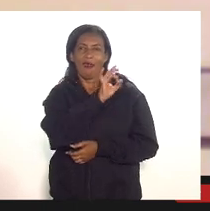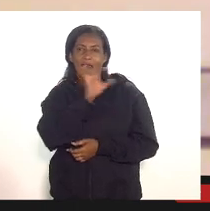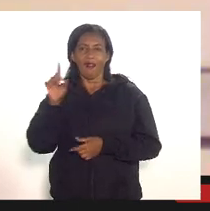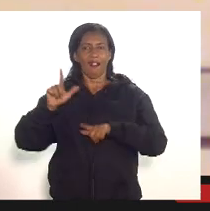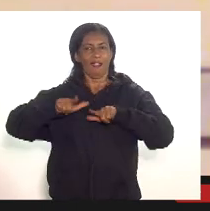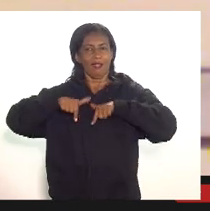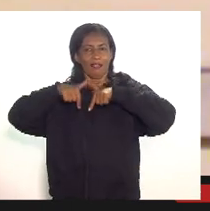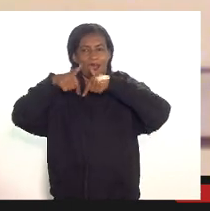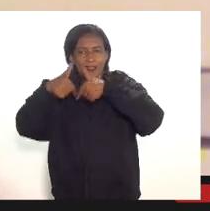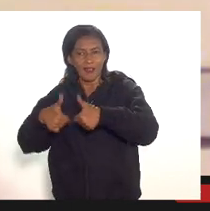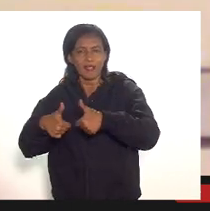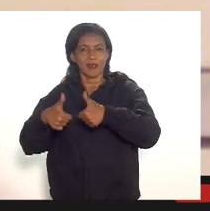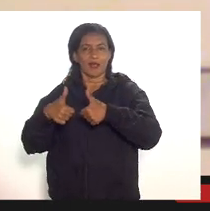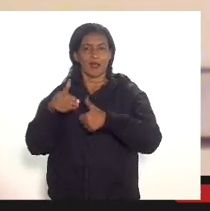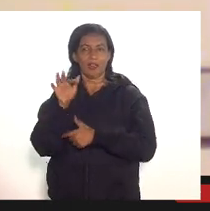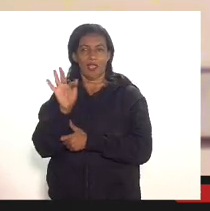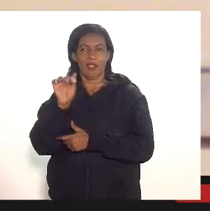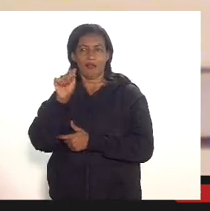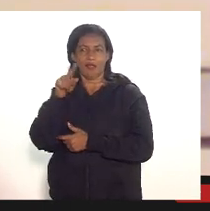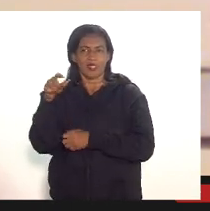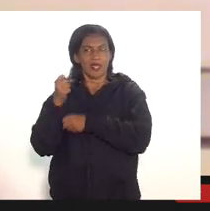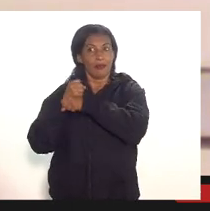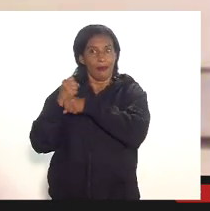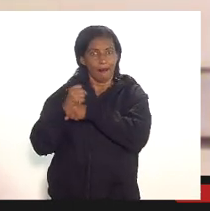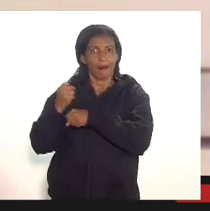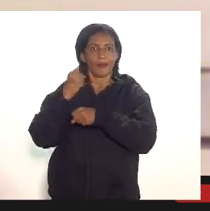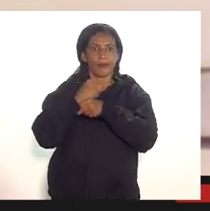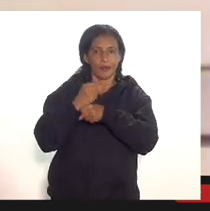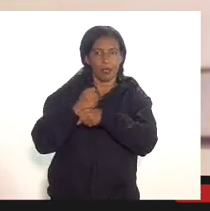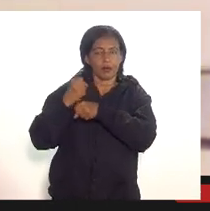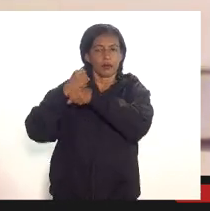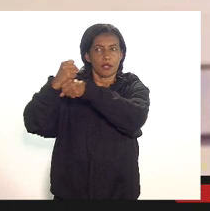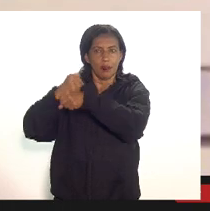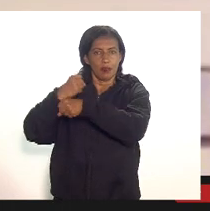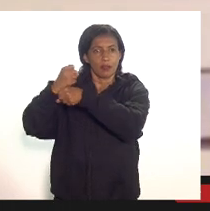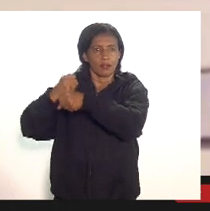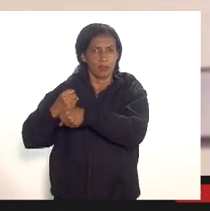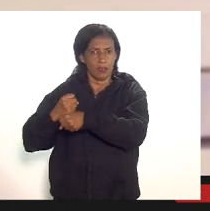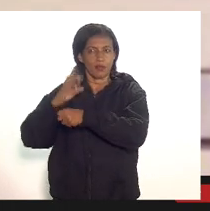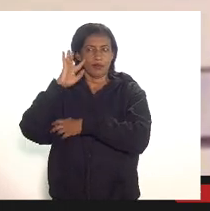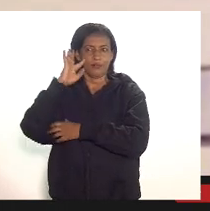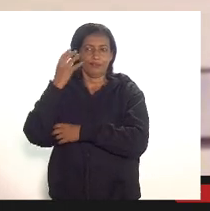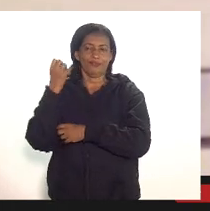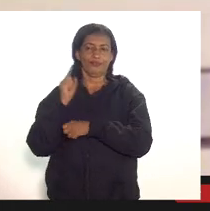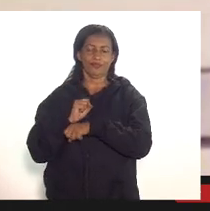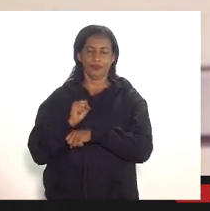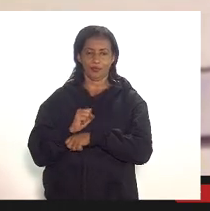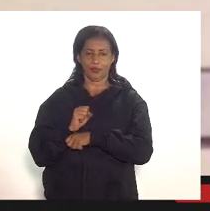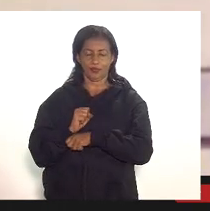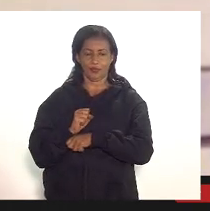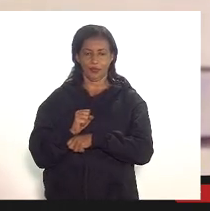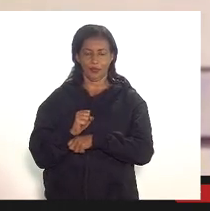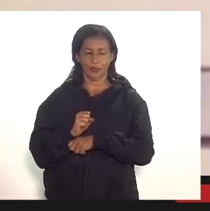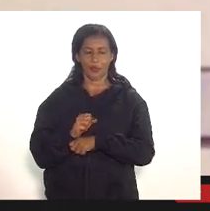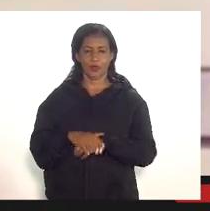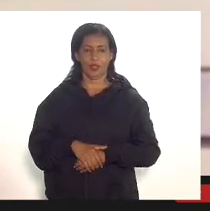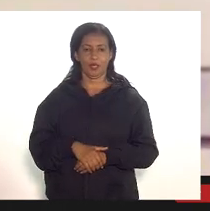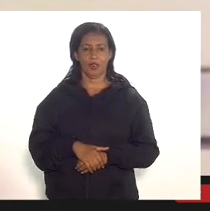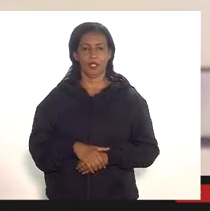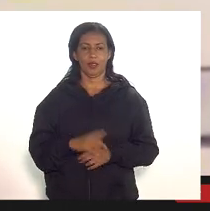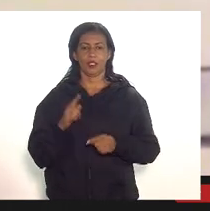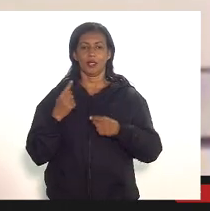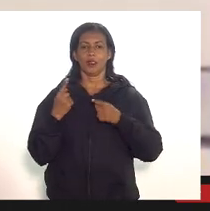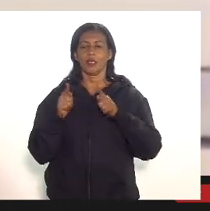anos e anos talvez não consiga ser muito efetivo a outra a outra consideração que eu queria fazer em relação a recuperação